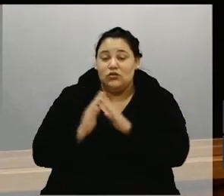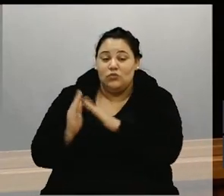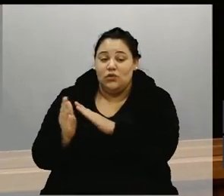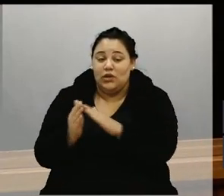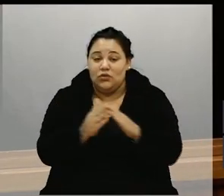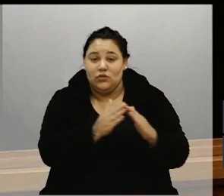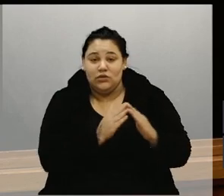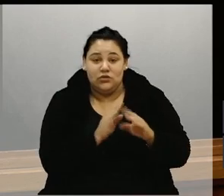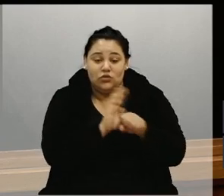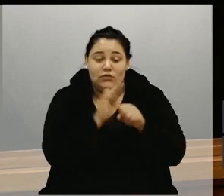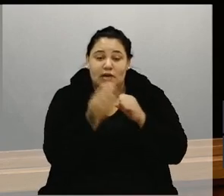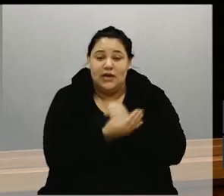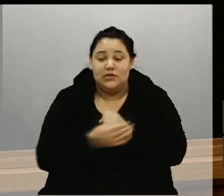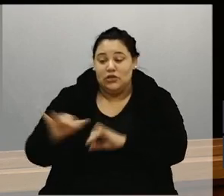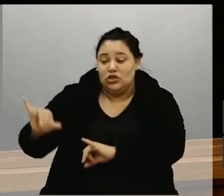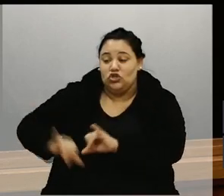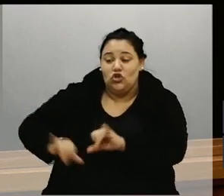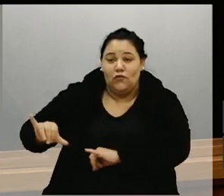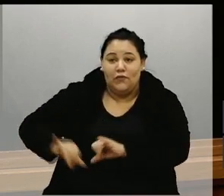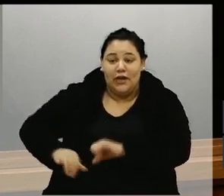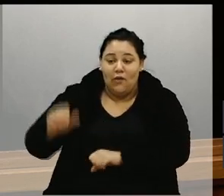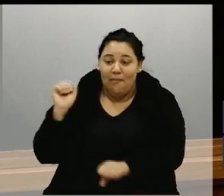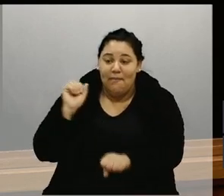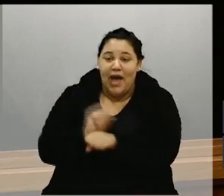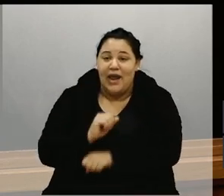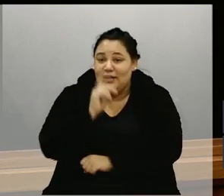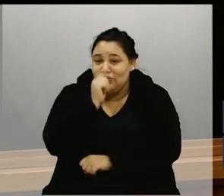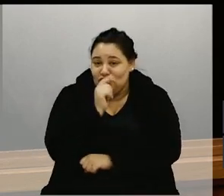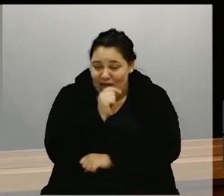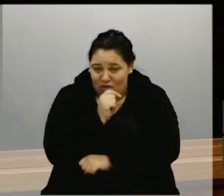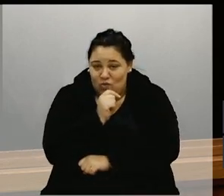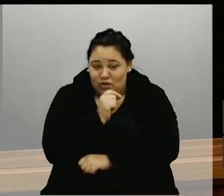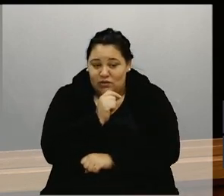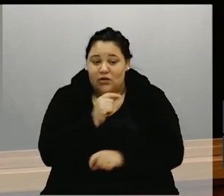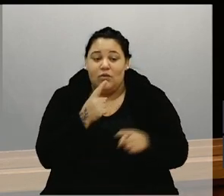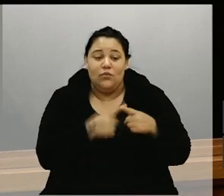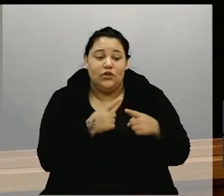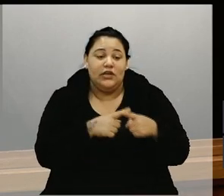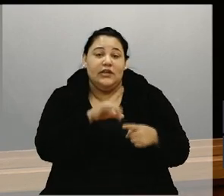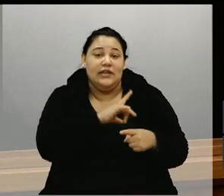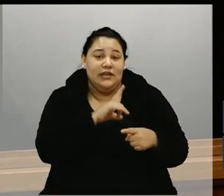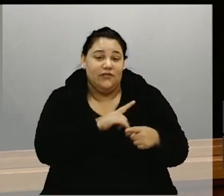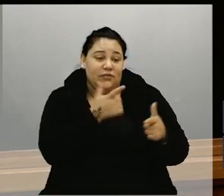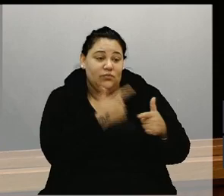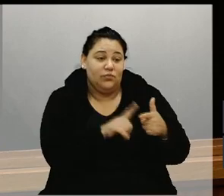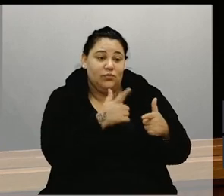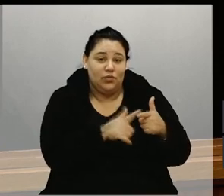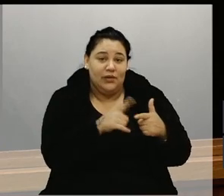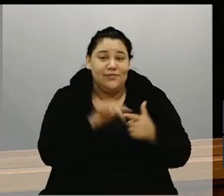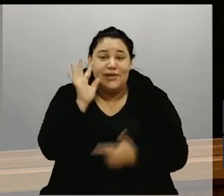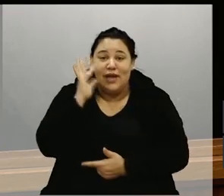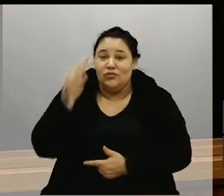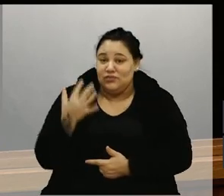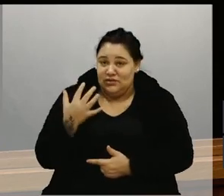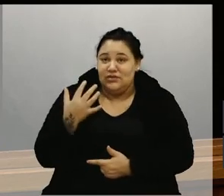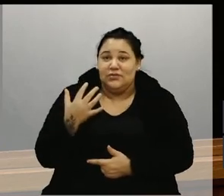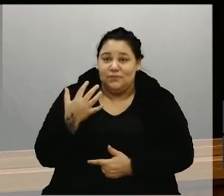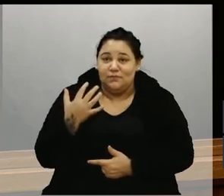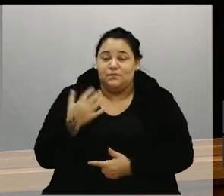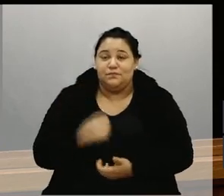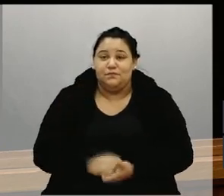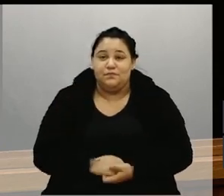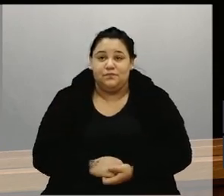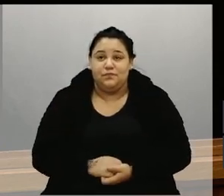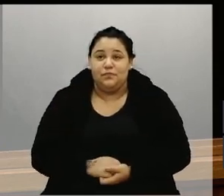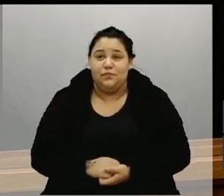que sofreram interrupção no fornecimento de água devido aos problemas ocasionados pelo roupimento da adutora do